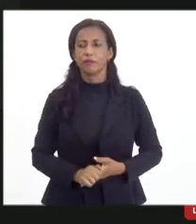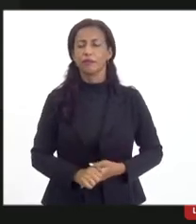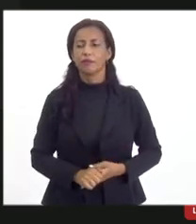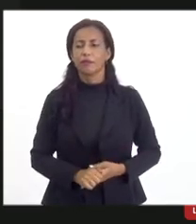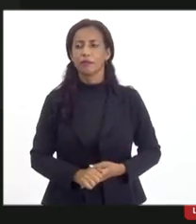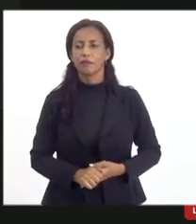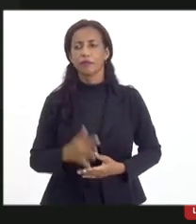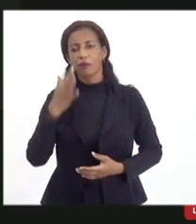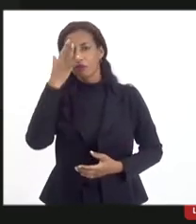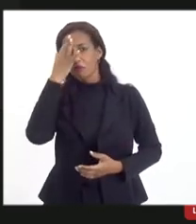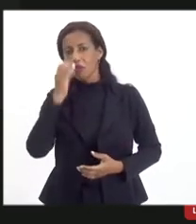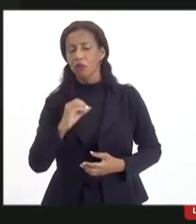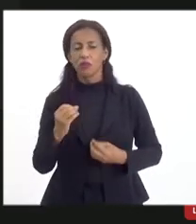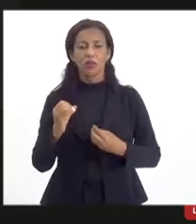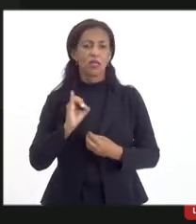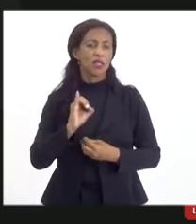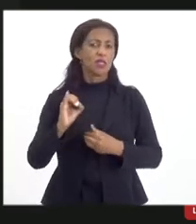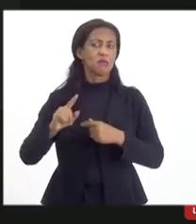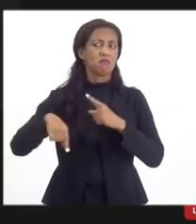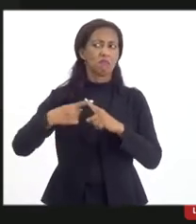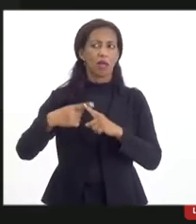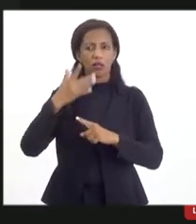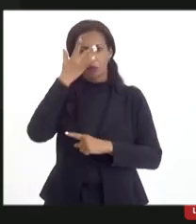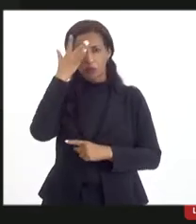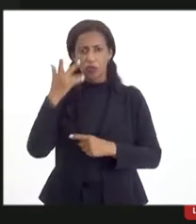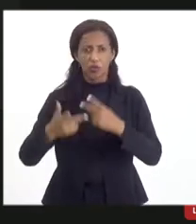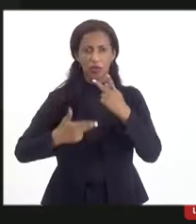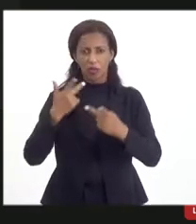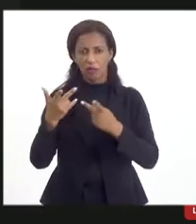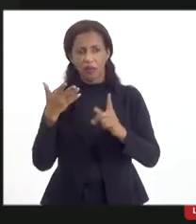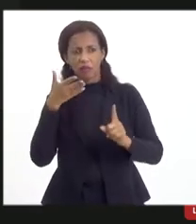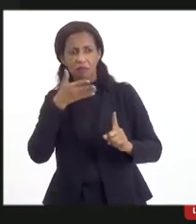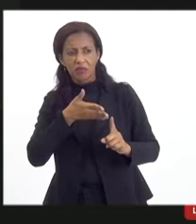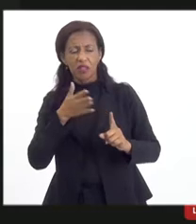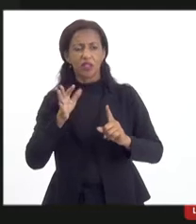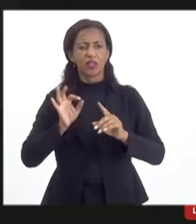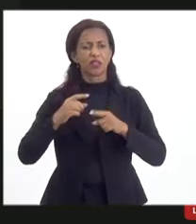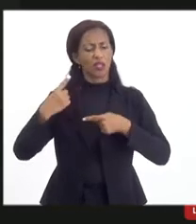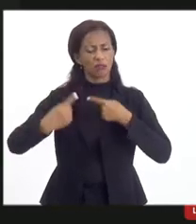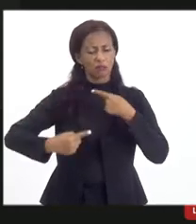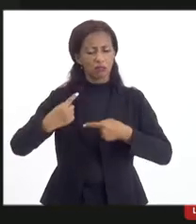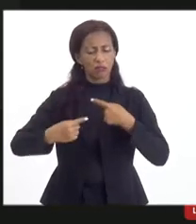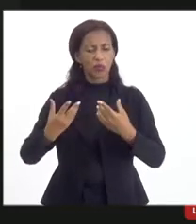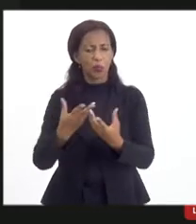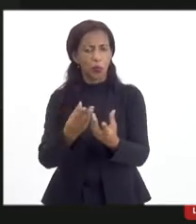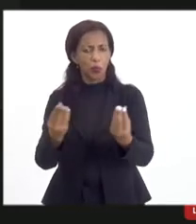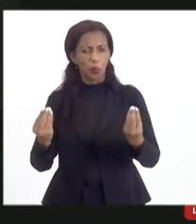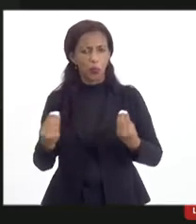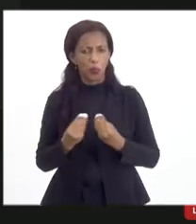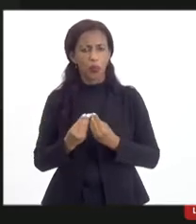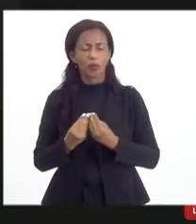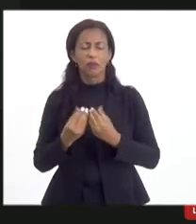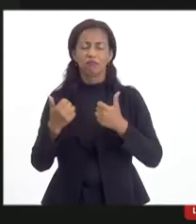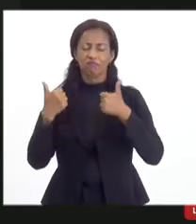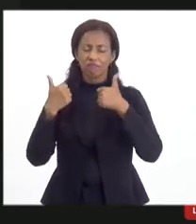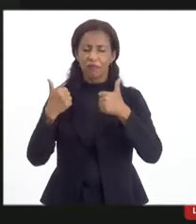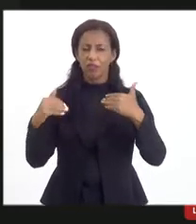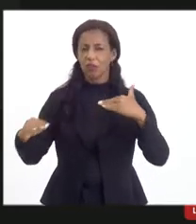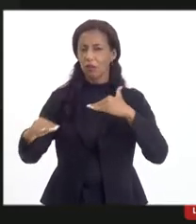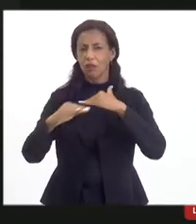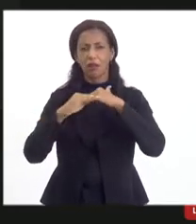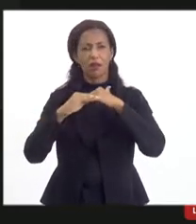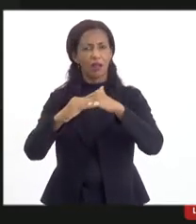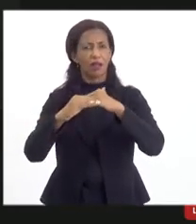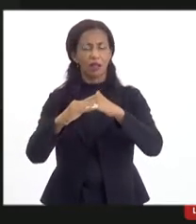não sei se mais pessoas querem falar, mas nesse aspecto já discutimos muito com o Alberto nesse assunto e estamos extremamente alinhados